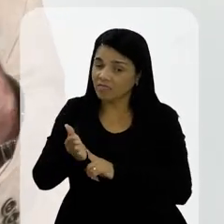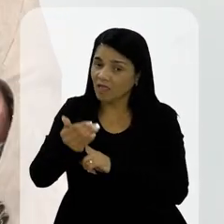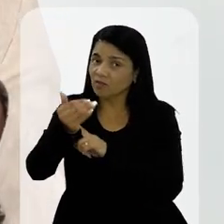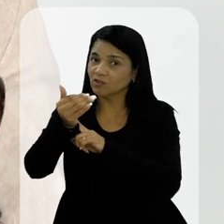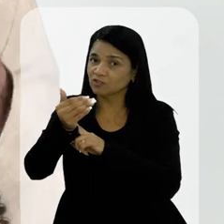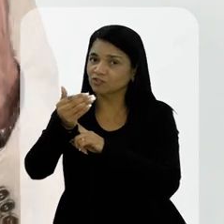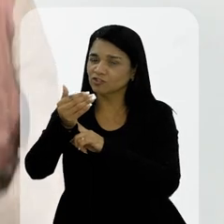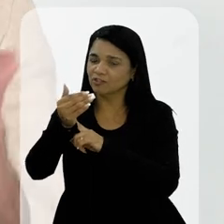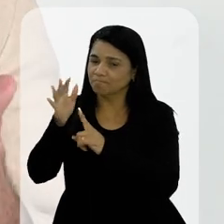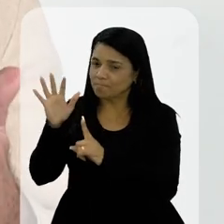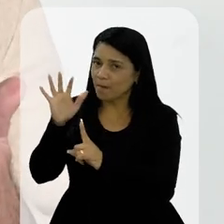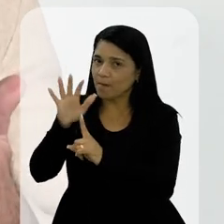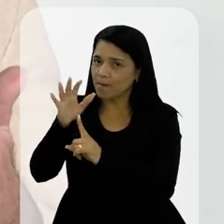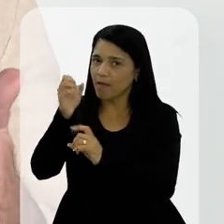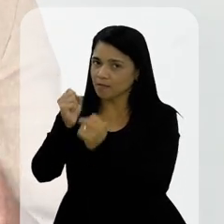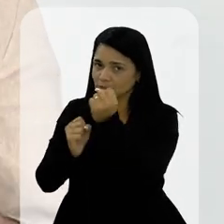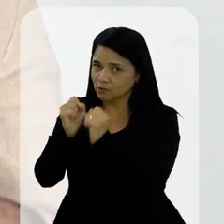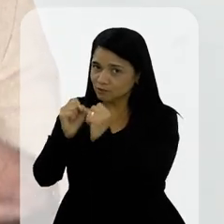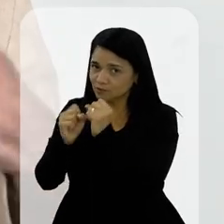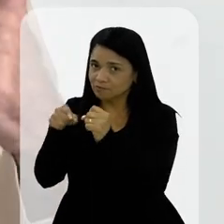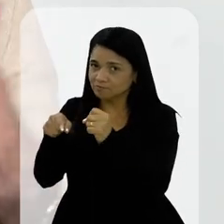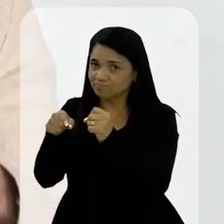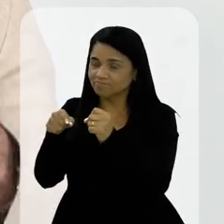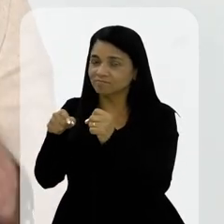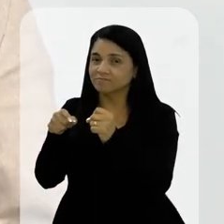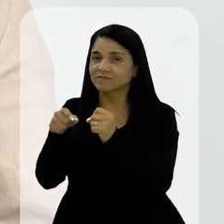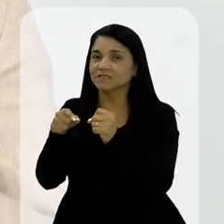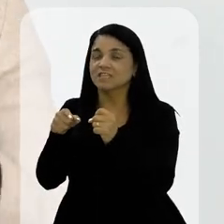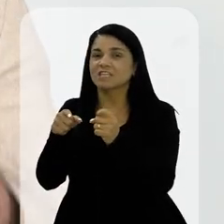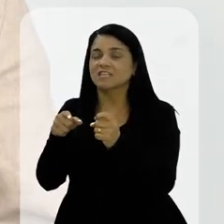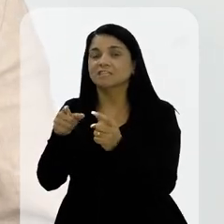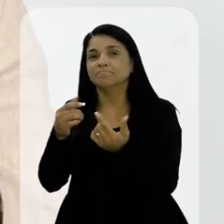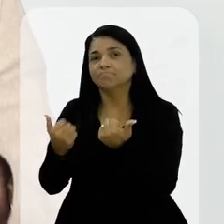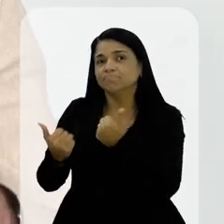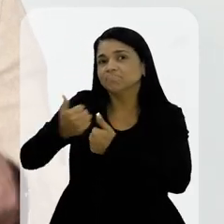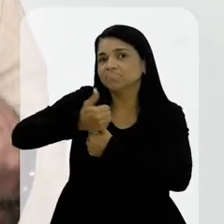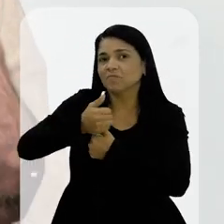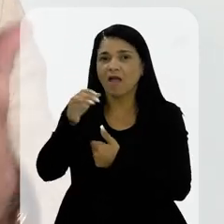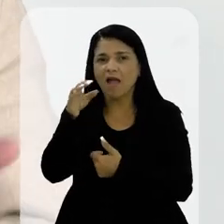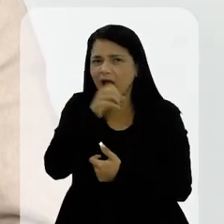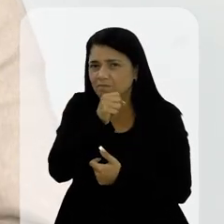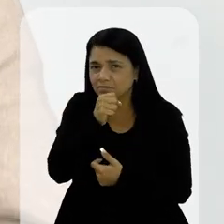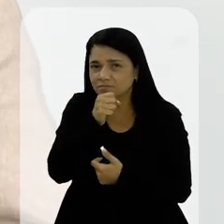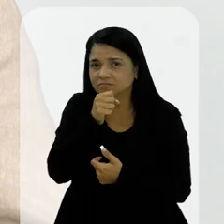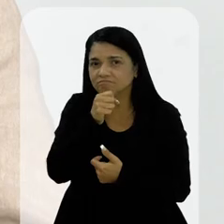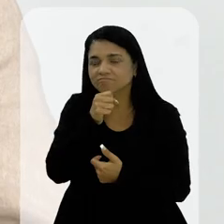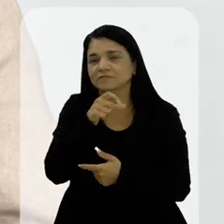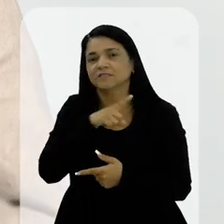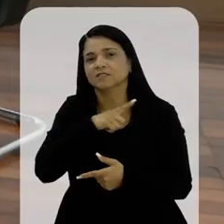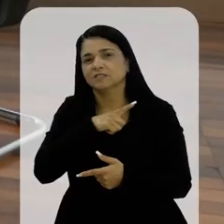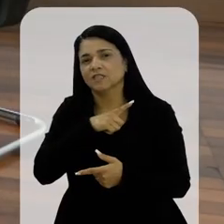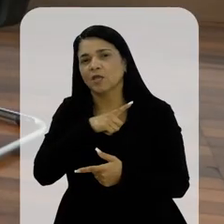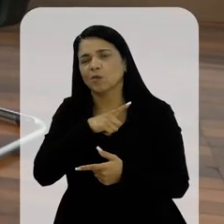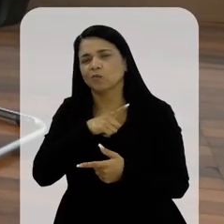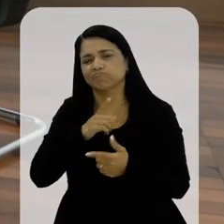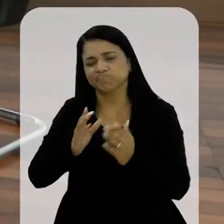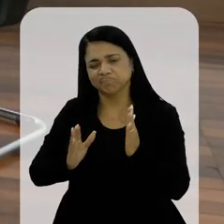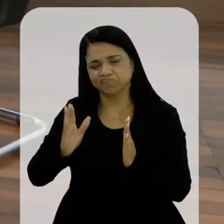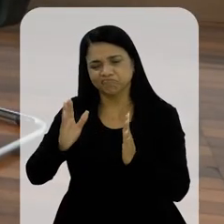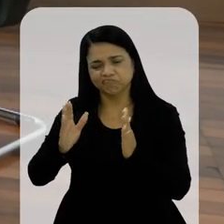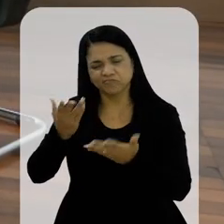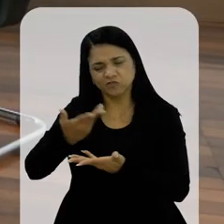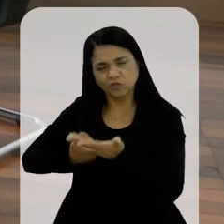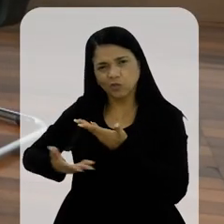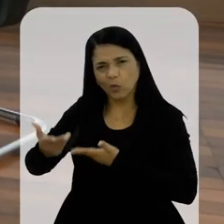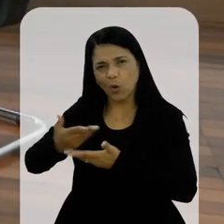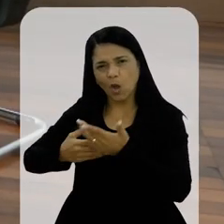ele, por pressão da indústria, ele tem um turnover muito rápido, ele tem uma substituição muito rápida e existe um lobby